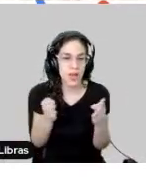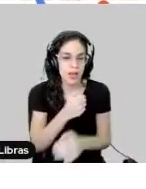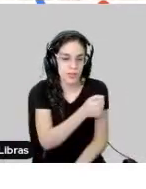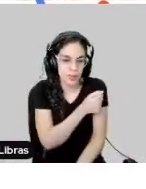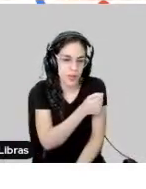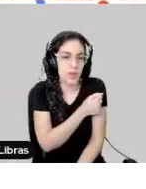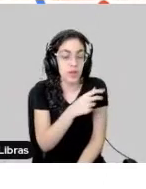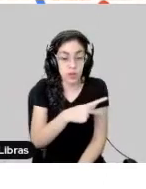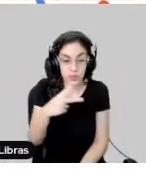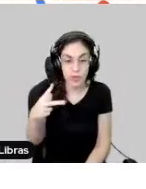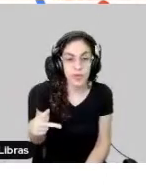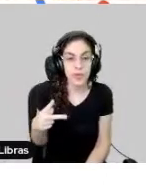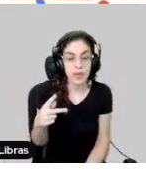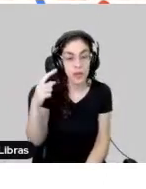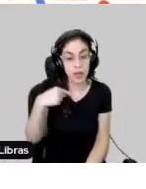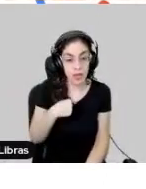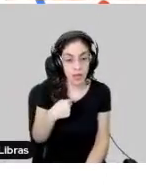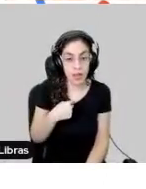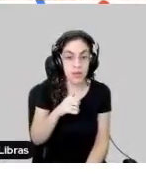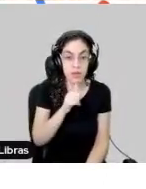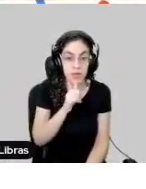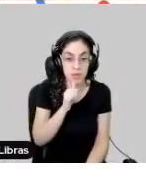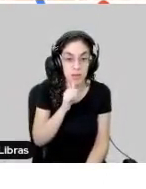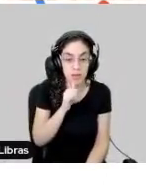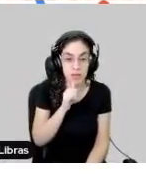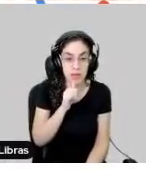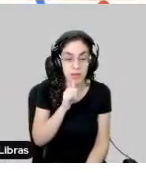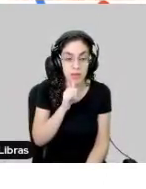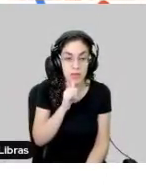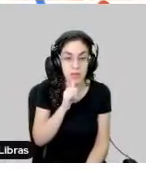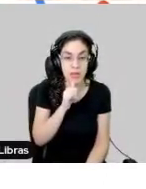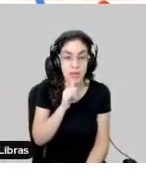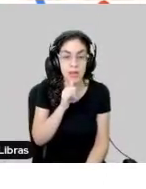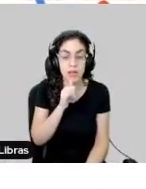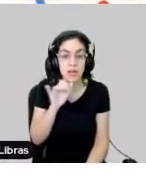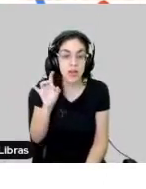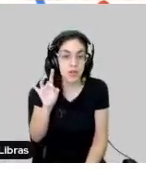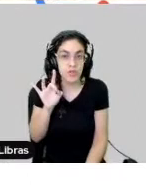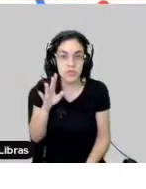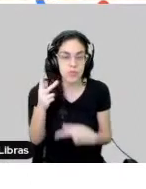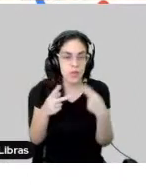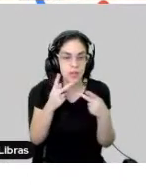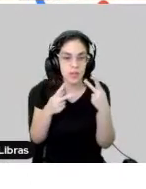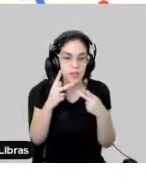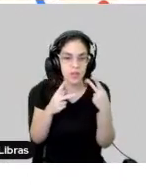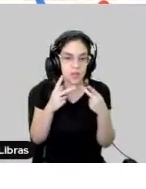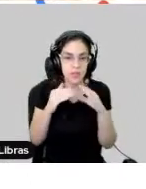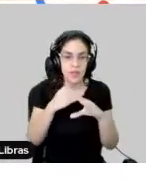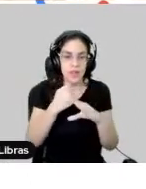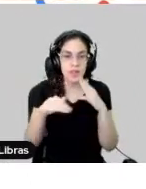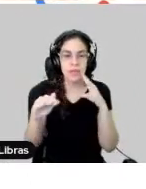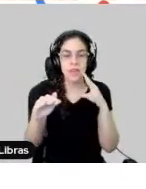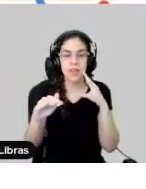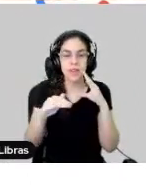professores. Eu, por exemplo, tenho meus alunos de iniciação científica, que eu só falo com eles via e-mail. E o